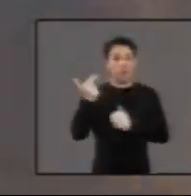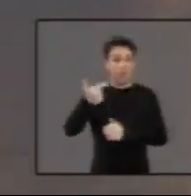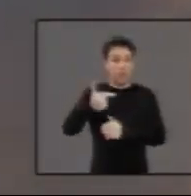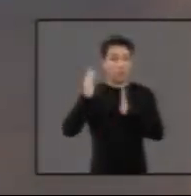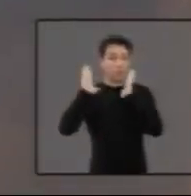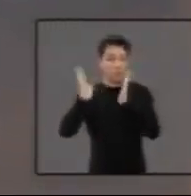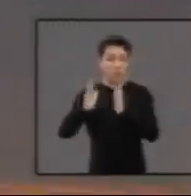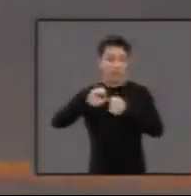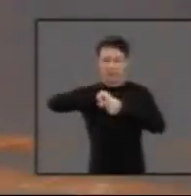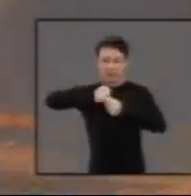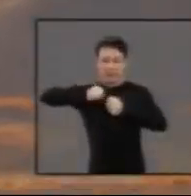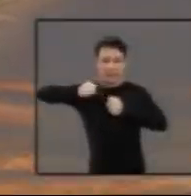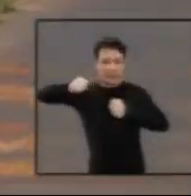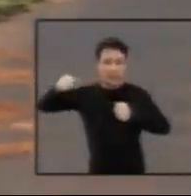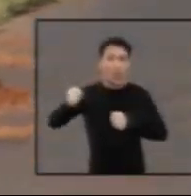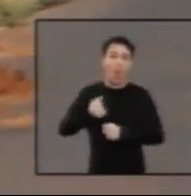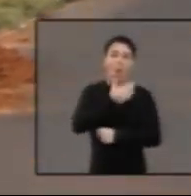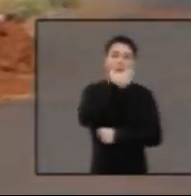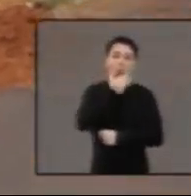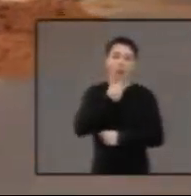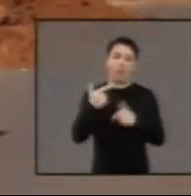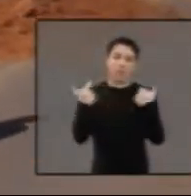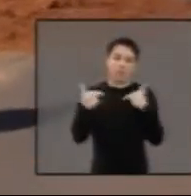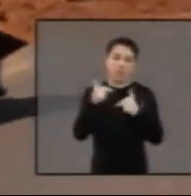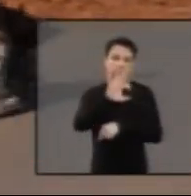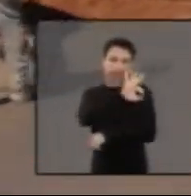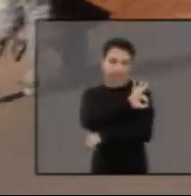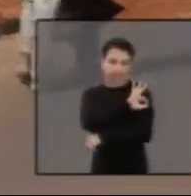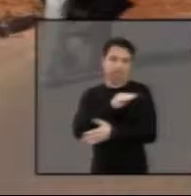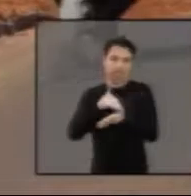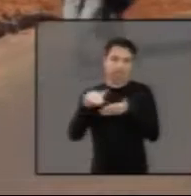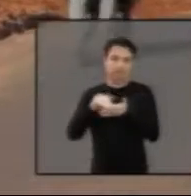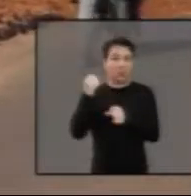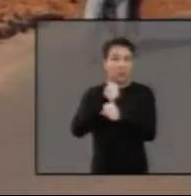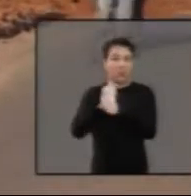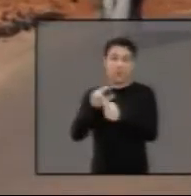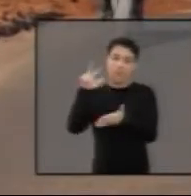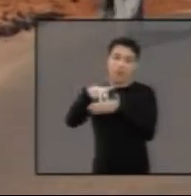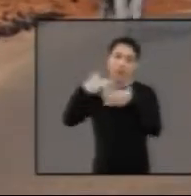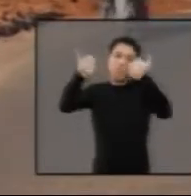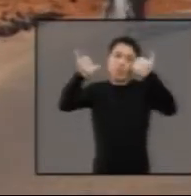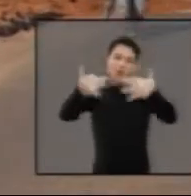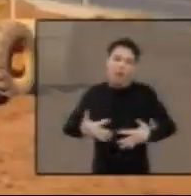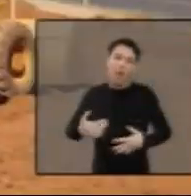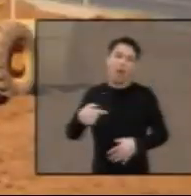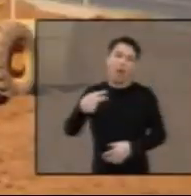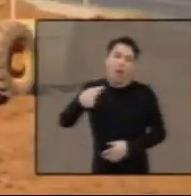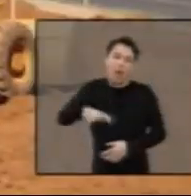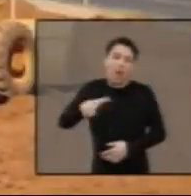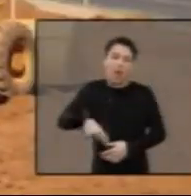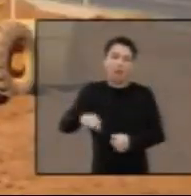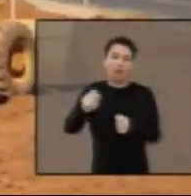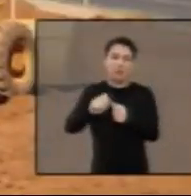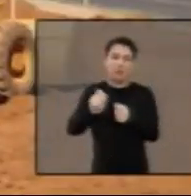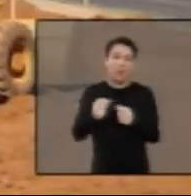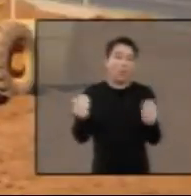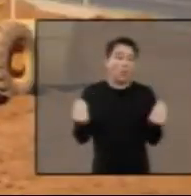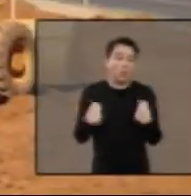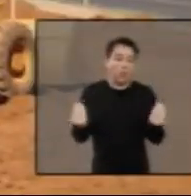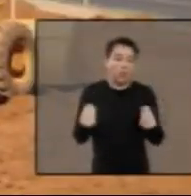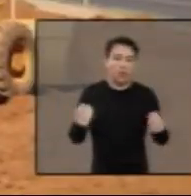etapa, tem a segunda etapa, é muito maior também. Então, até o secretário de obras está aqui para a gente dialogar,